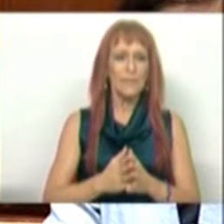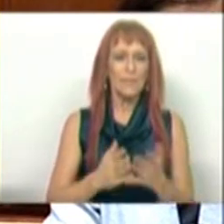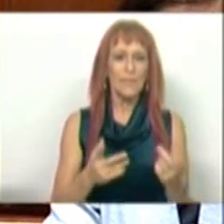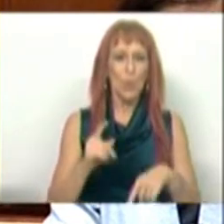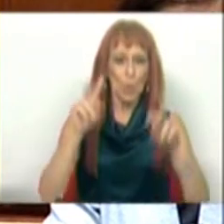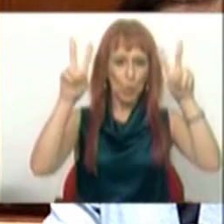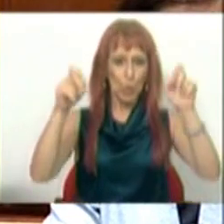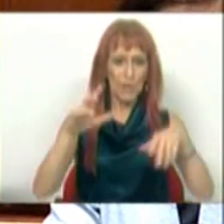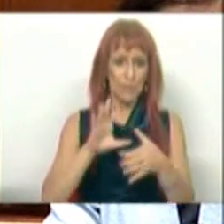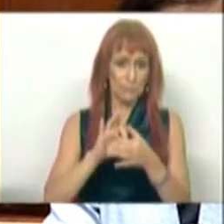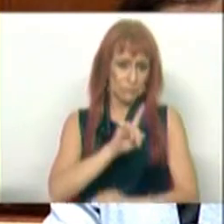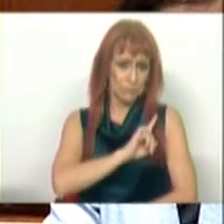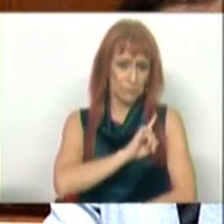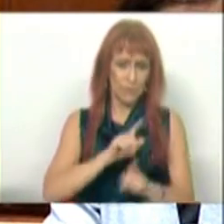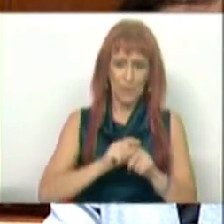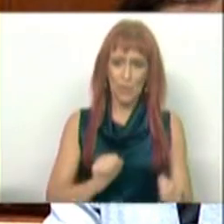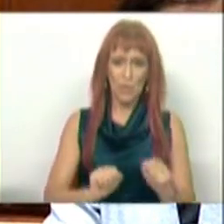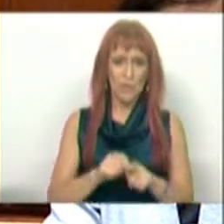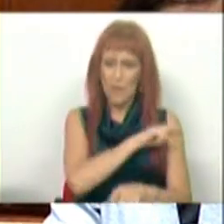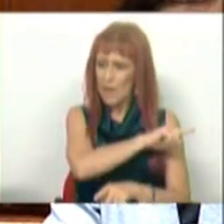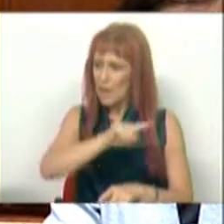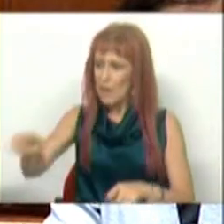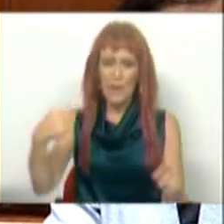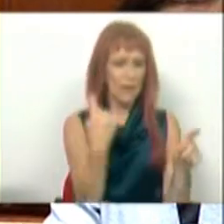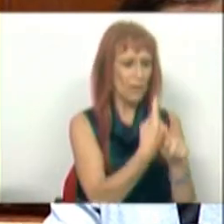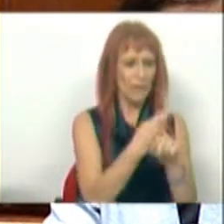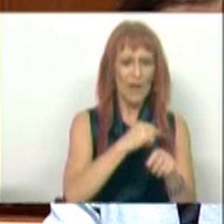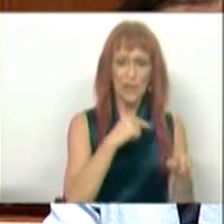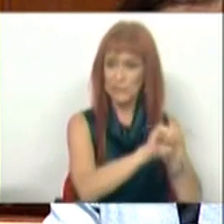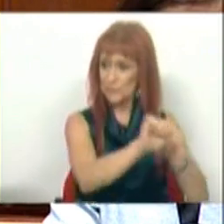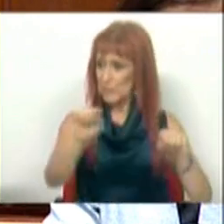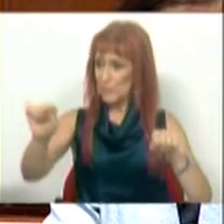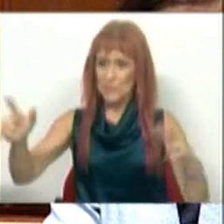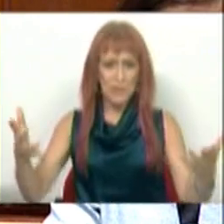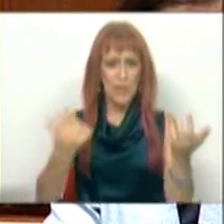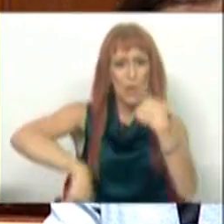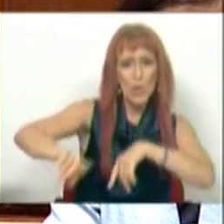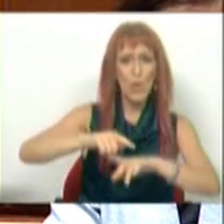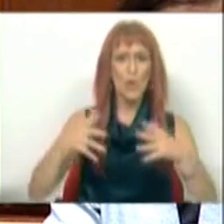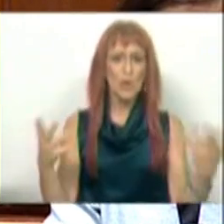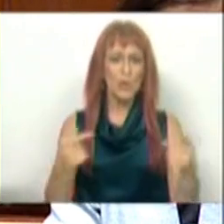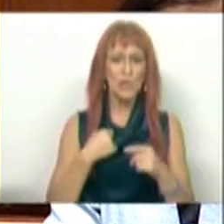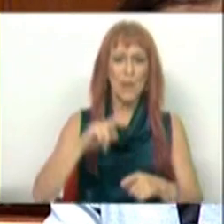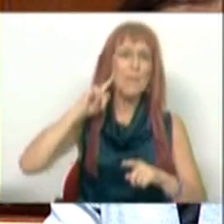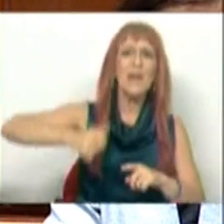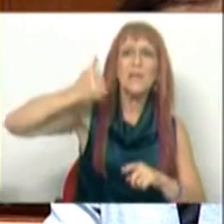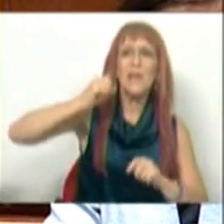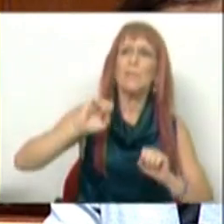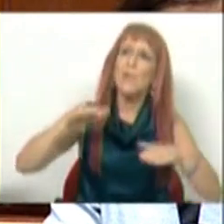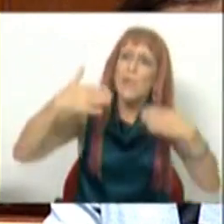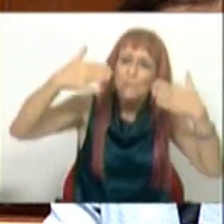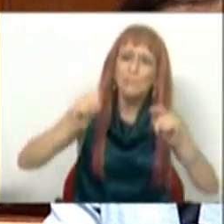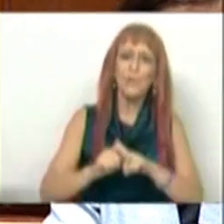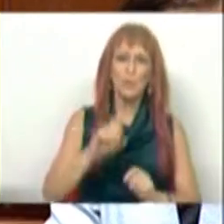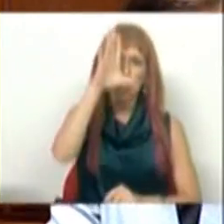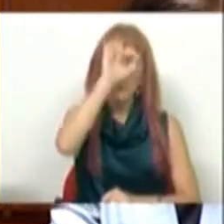O tema foi sobre a privatização, ele foi transversal a vários de vós. Nós, a principal prioridade neste